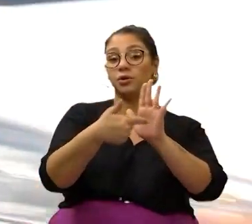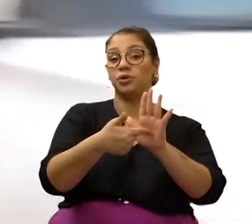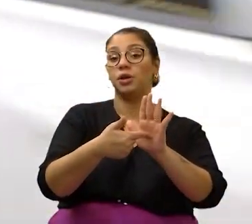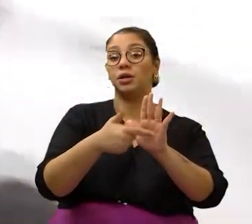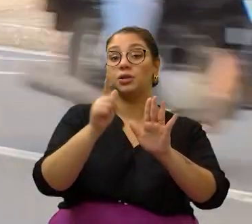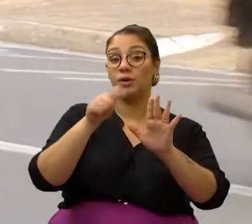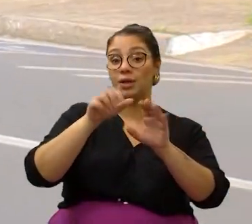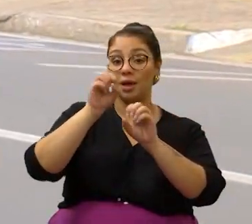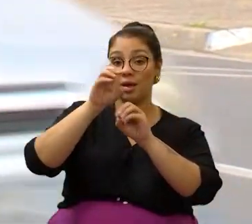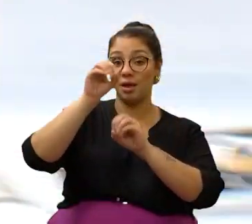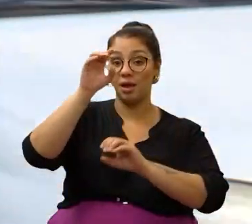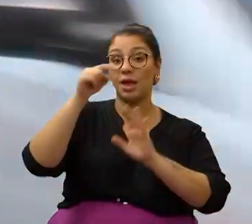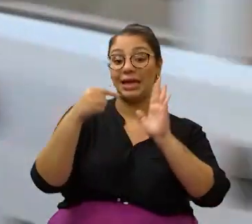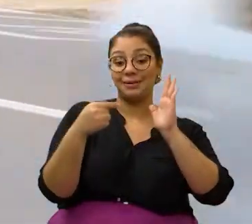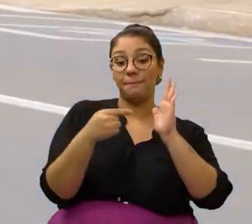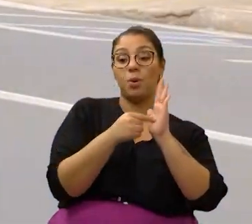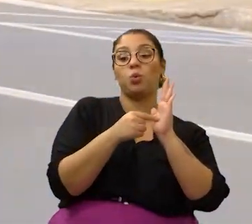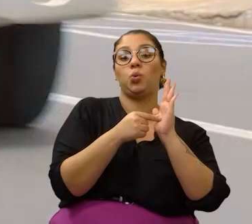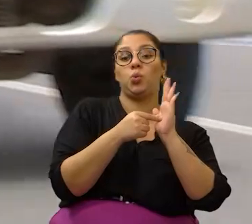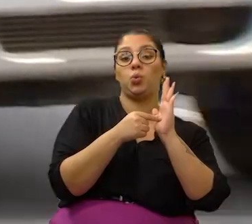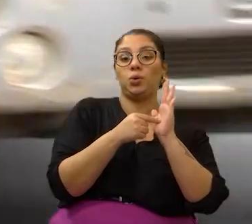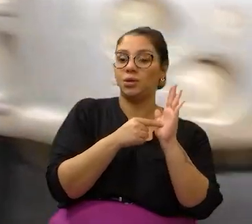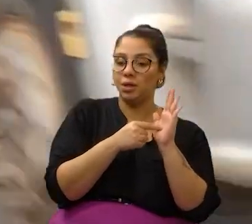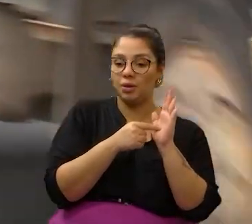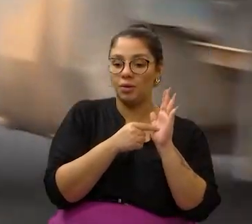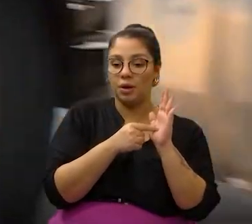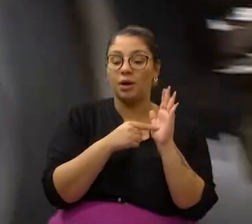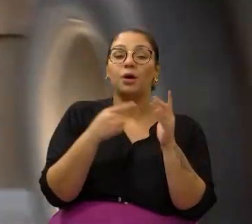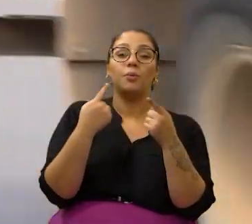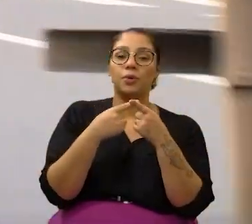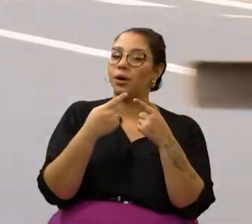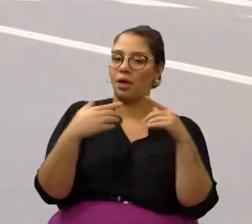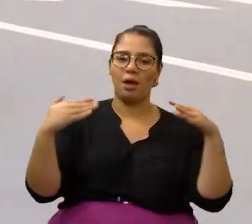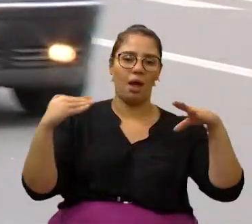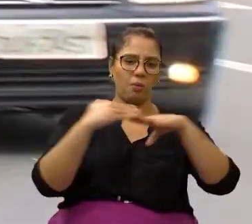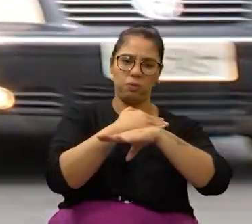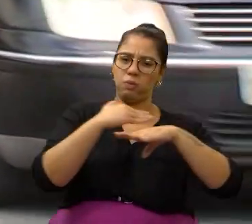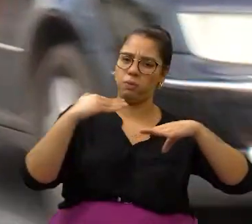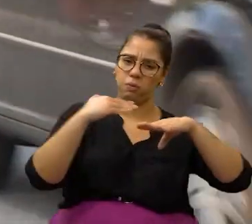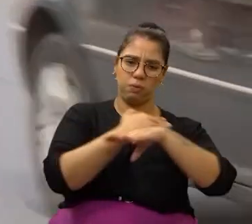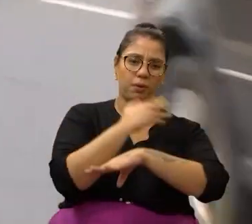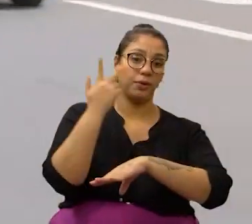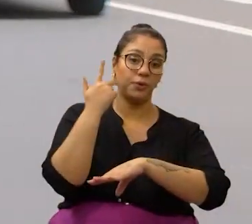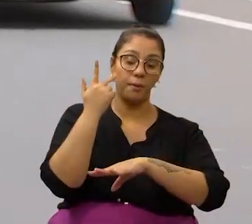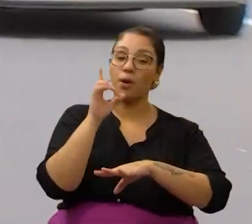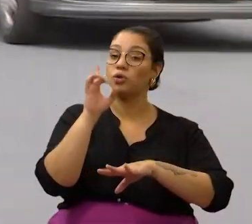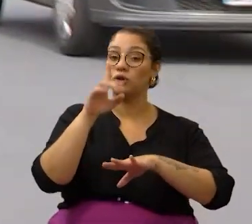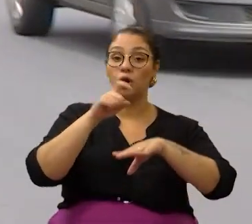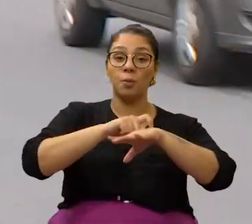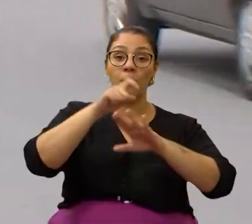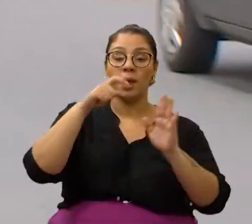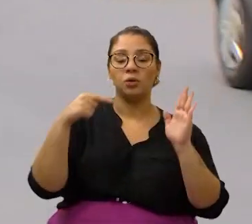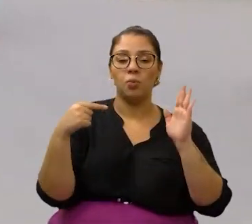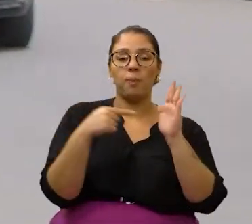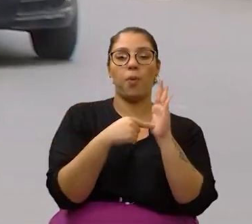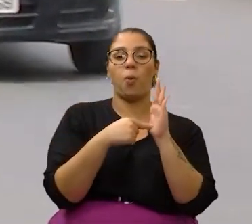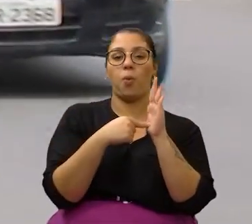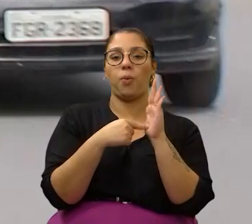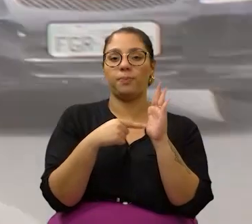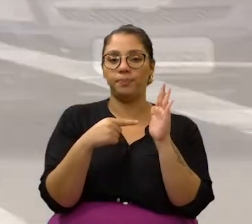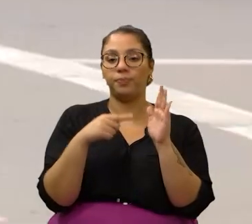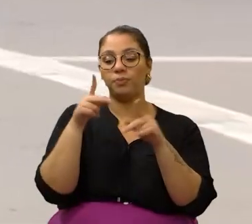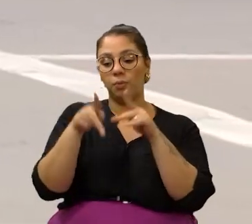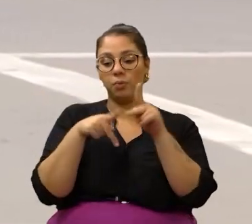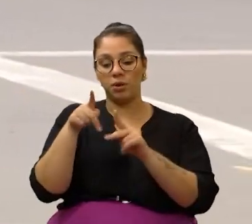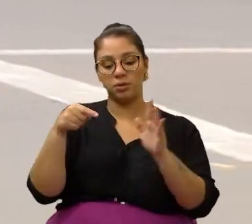construção e a instalação de botoeiras, porque não vai impedir os carros de passarem ali, correto? Ele só vai fechar quando tiver